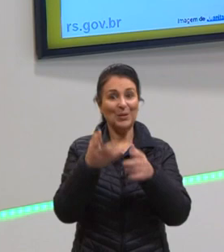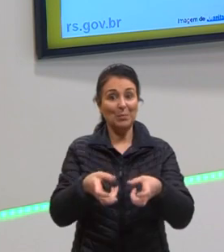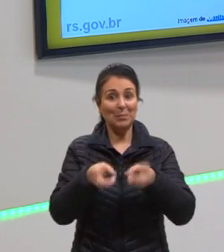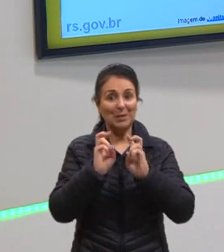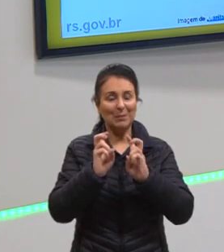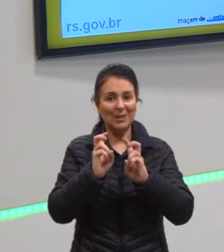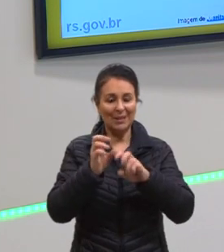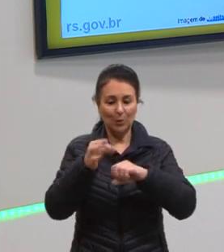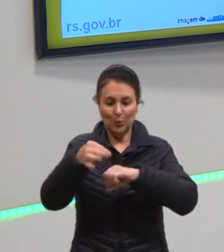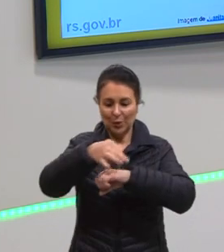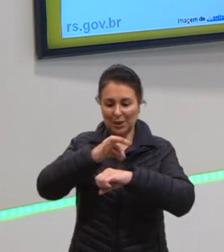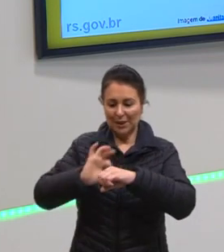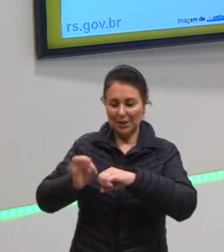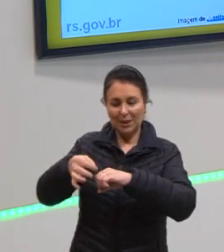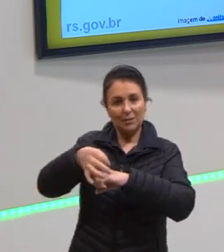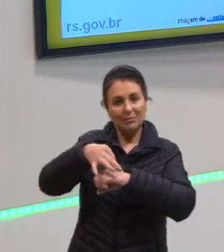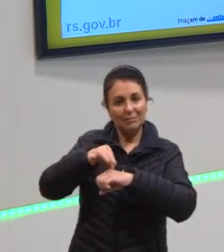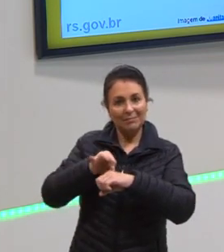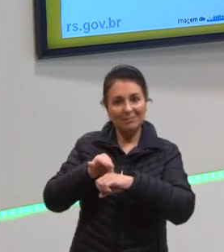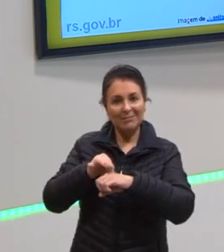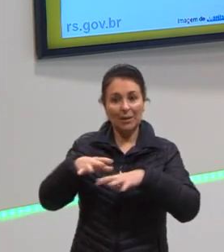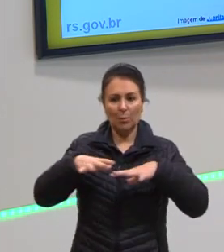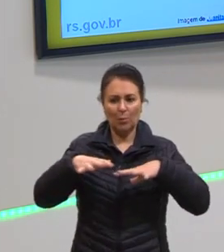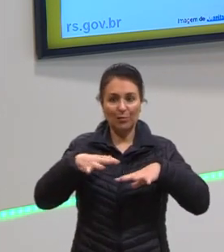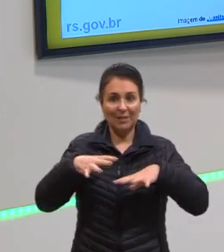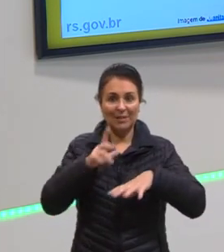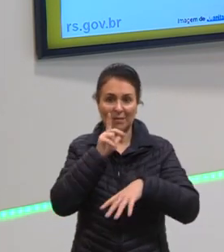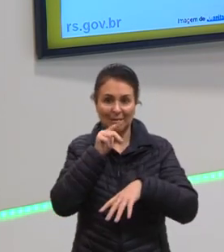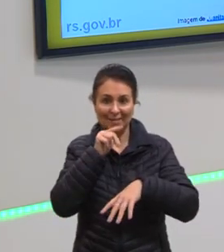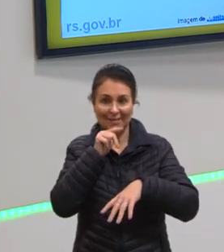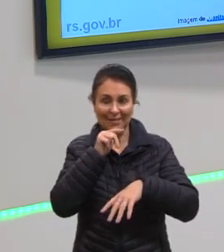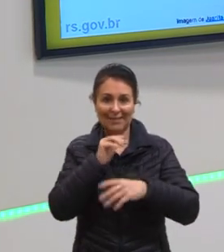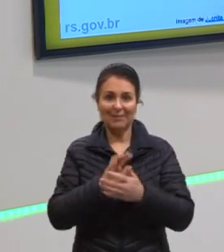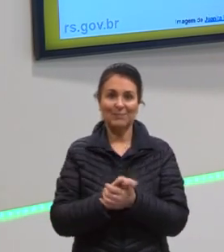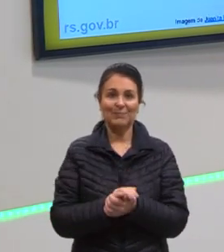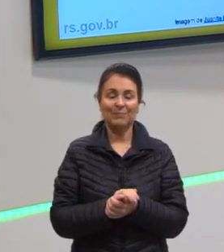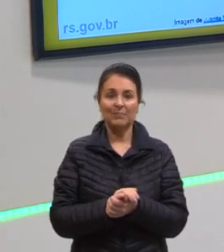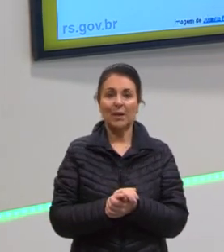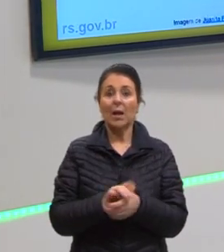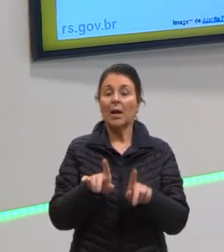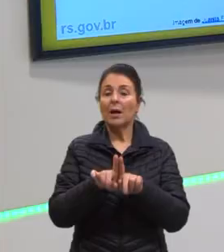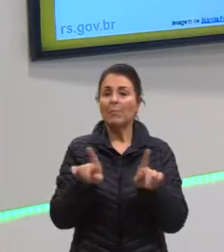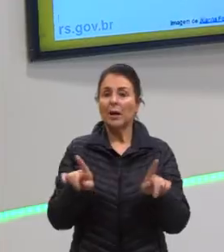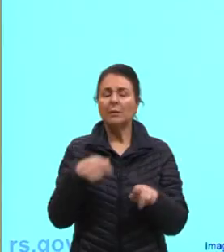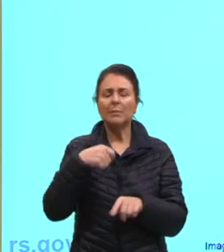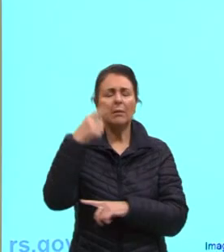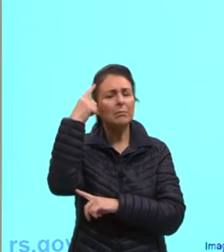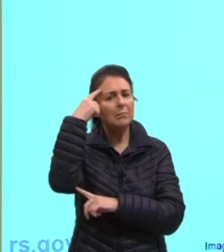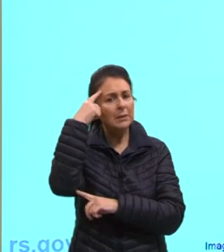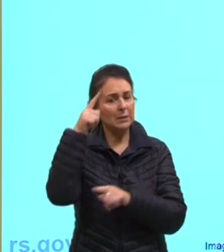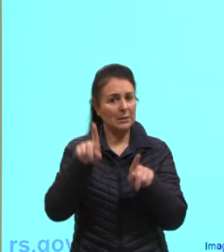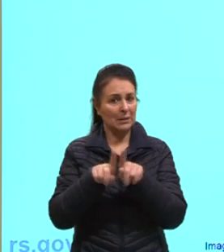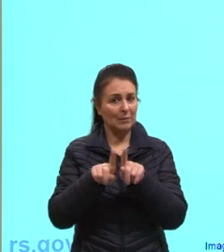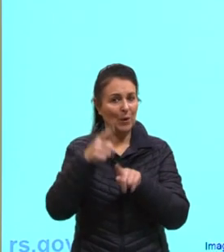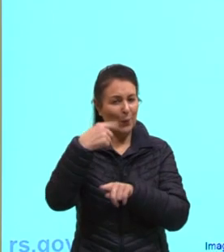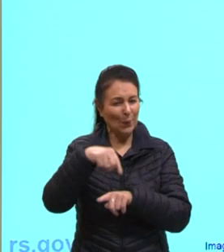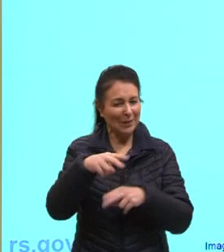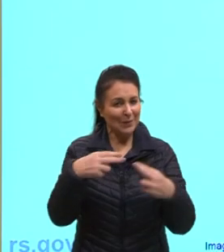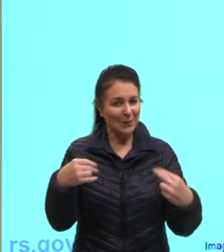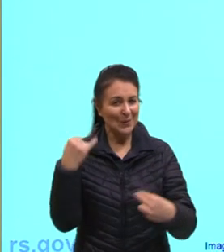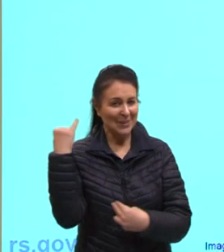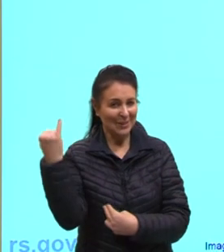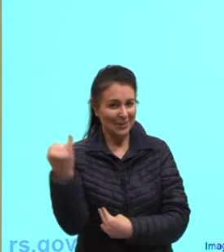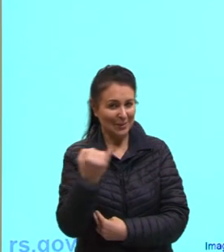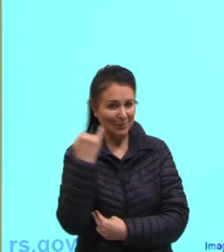cria, né? Aquelas bolhas, aquela movimentação na água. Então, mas a gente tem que pensar Outra coisa importante